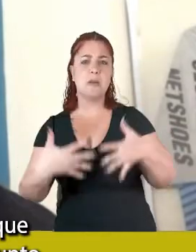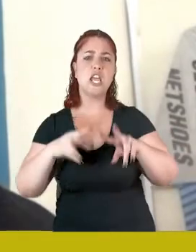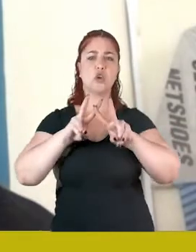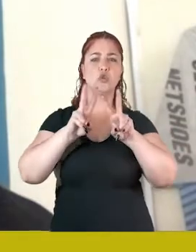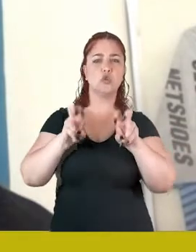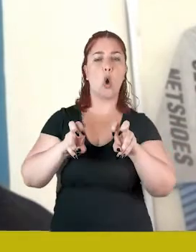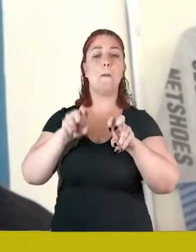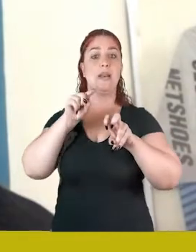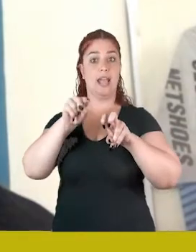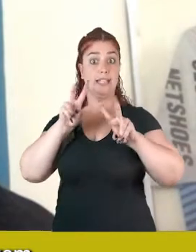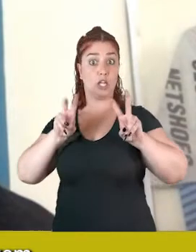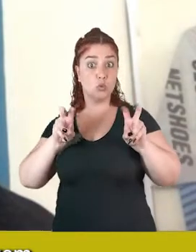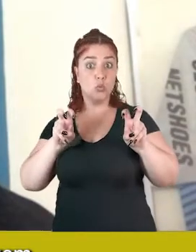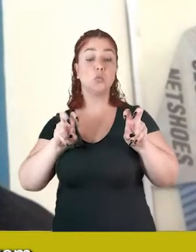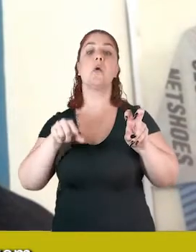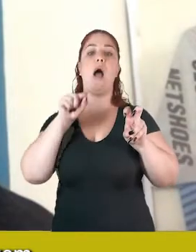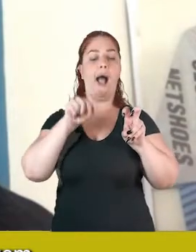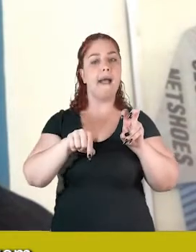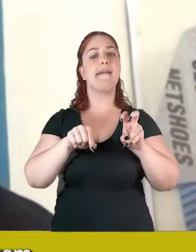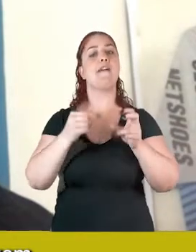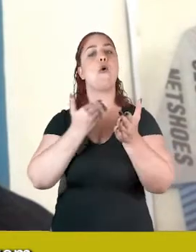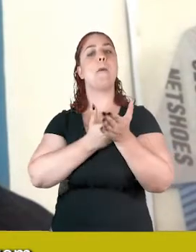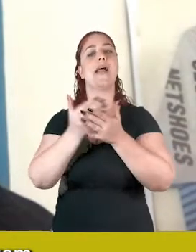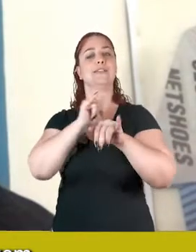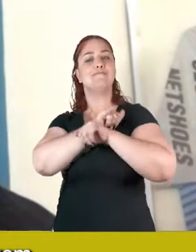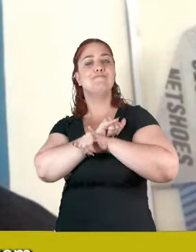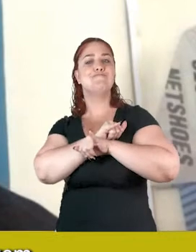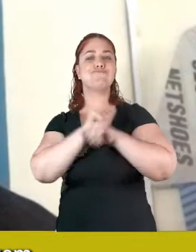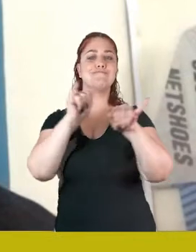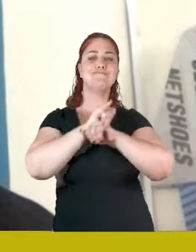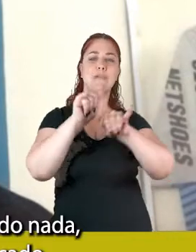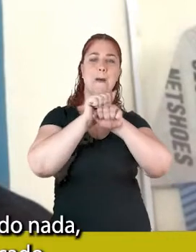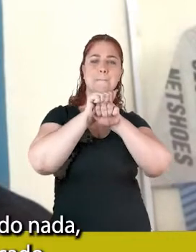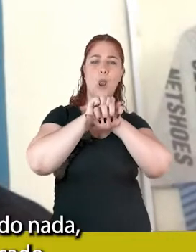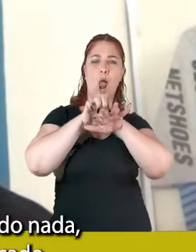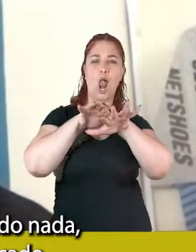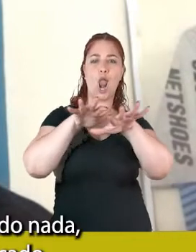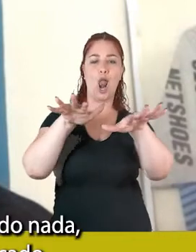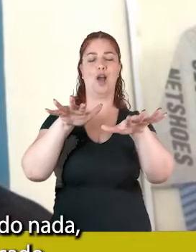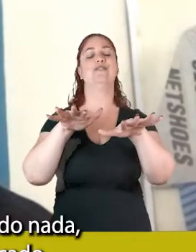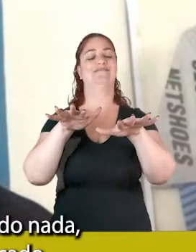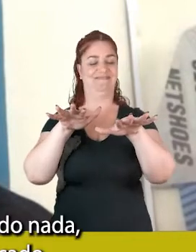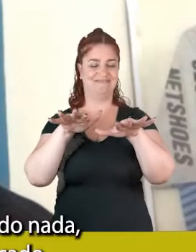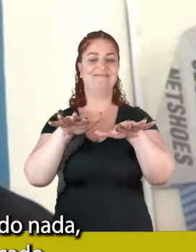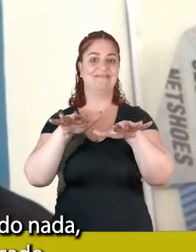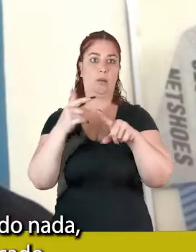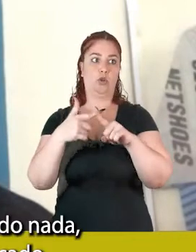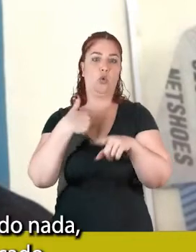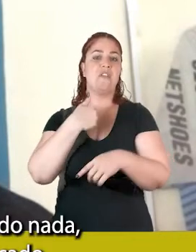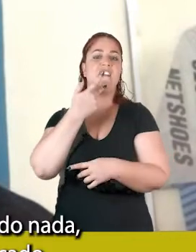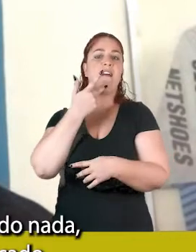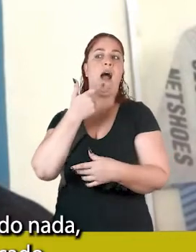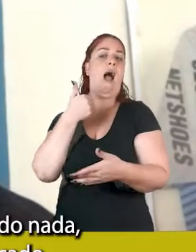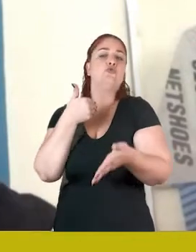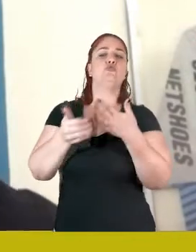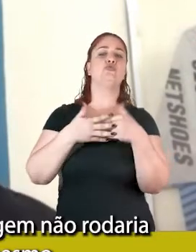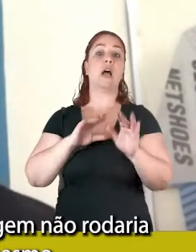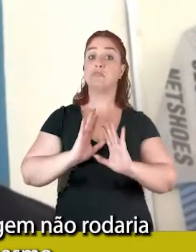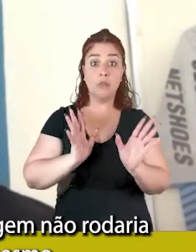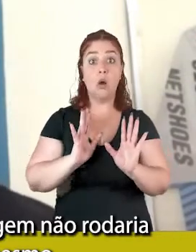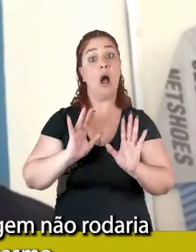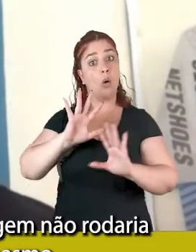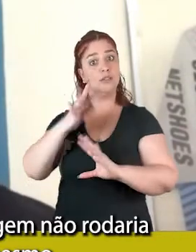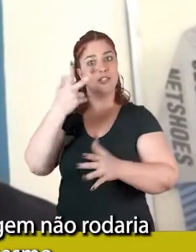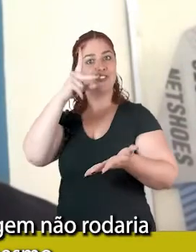assunto, aí eles faltam a imagem, se eu não me falava nada, se eu tivesse colocado, né,